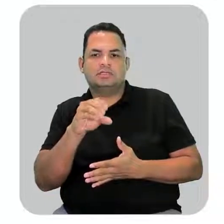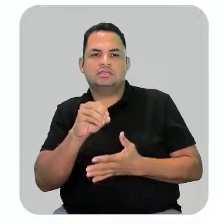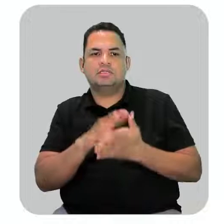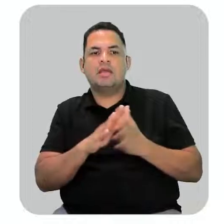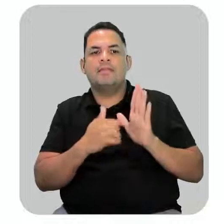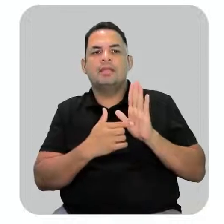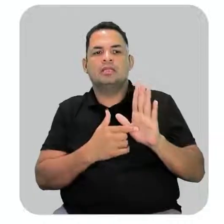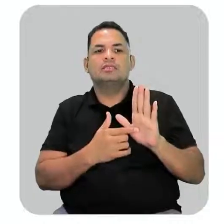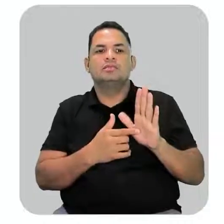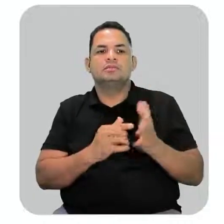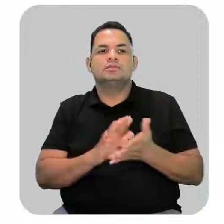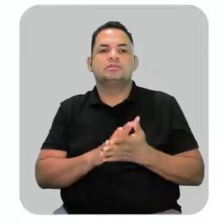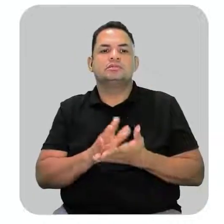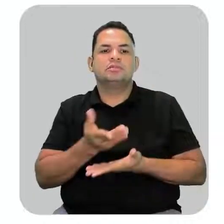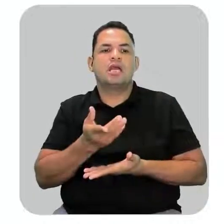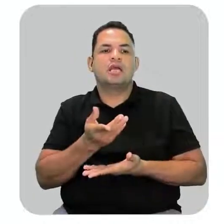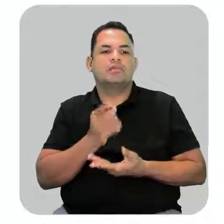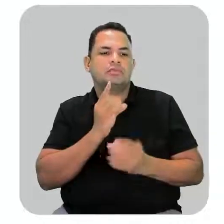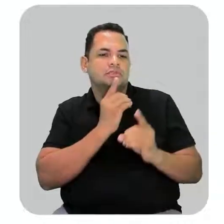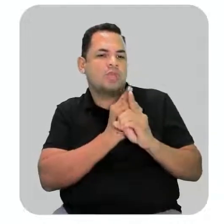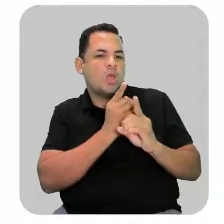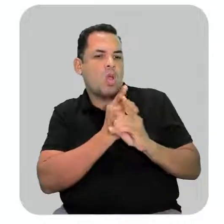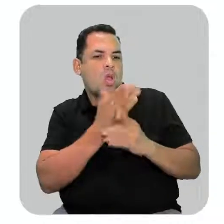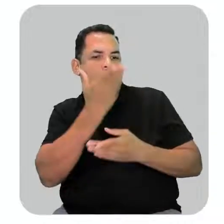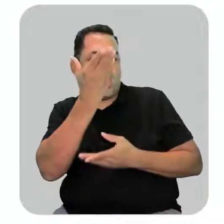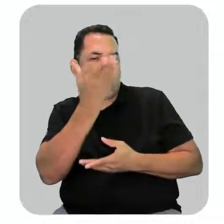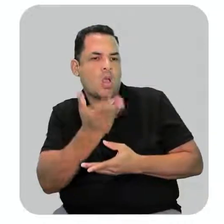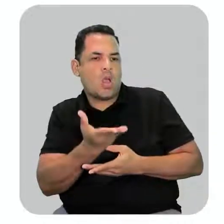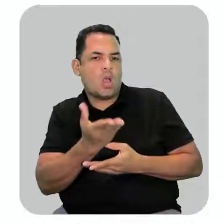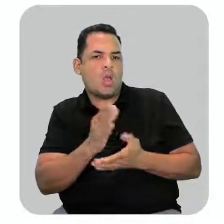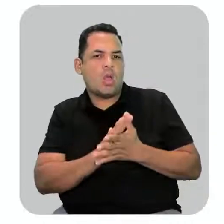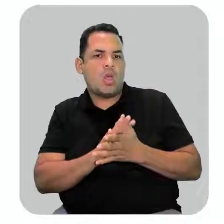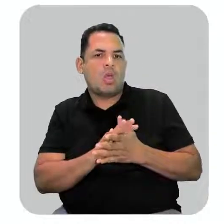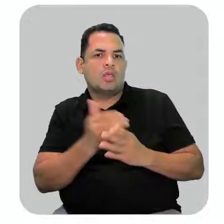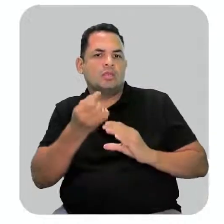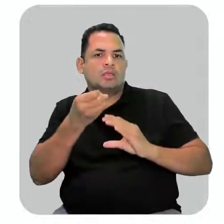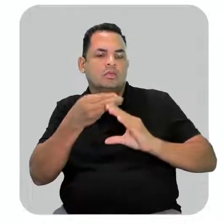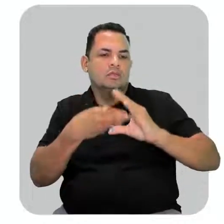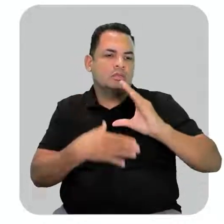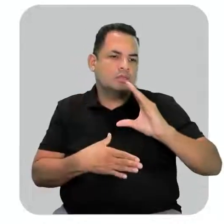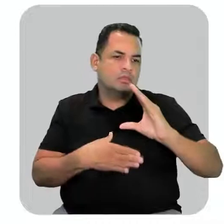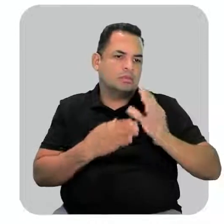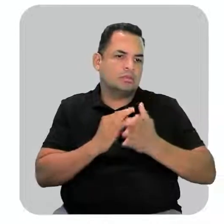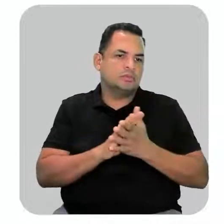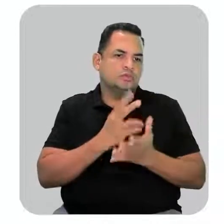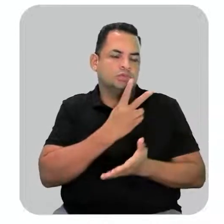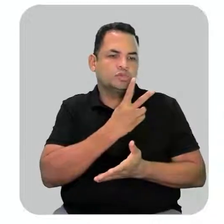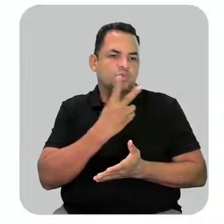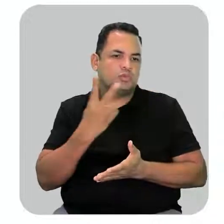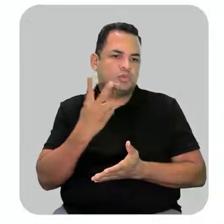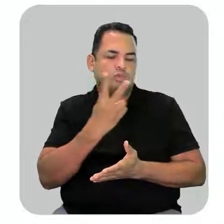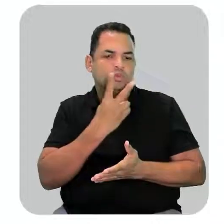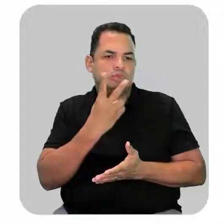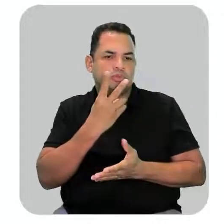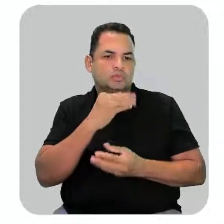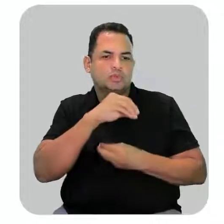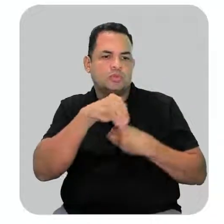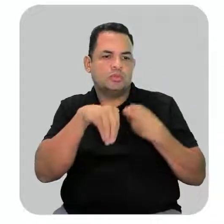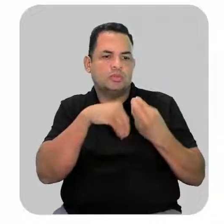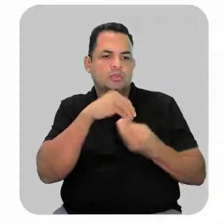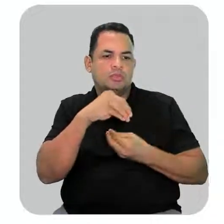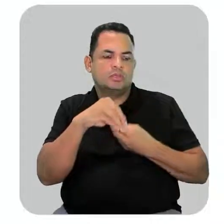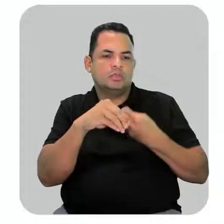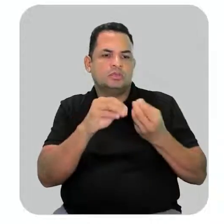O isso quer dizer? Ele quer que você identifique as funções que aparecem nos dois compostos,